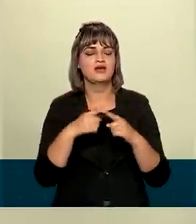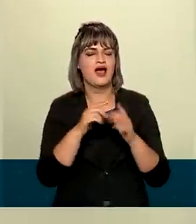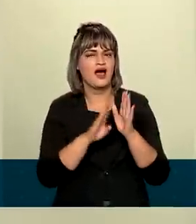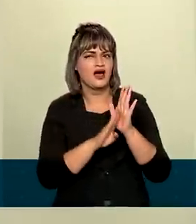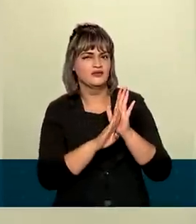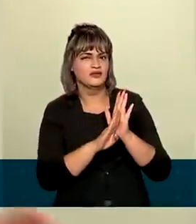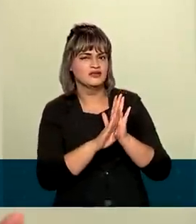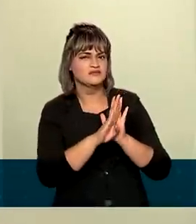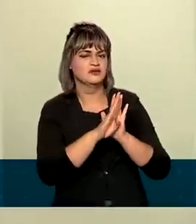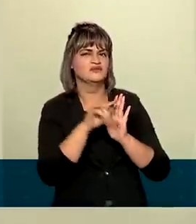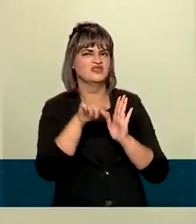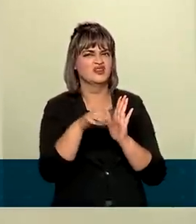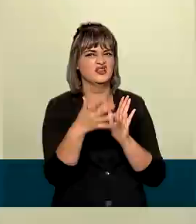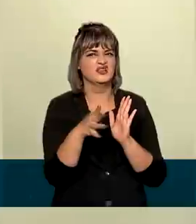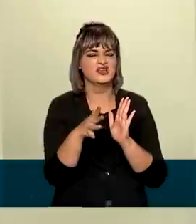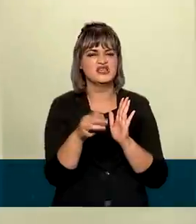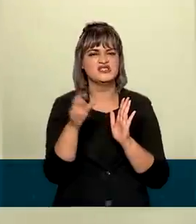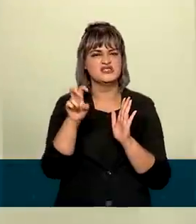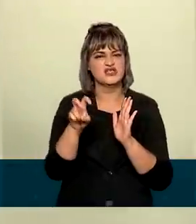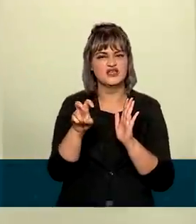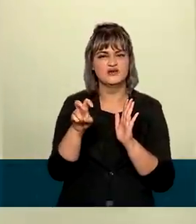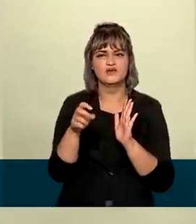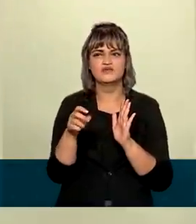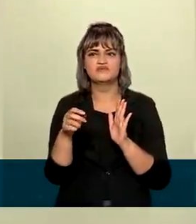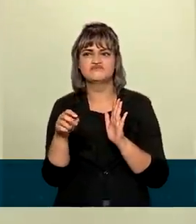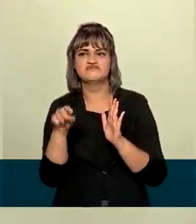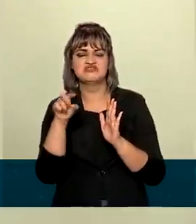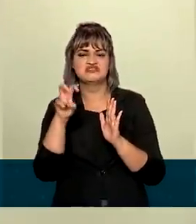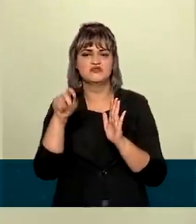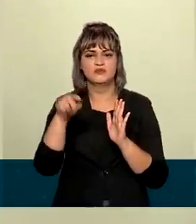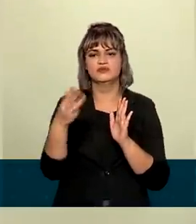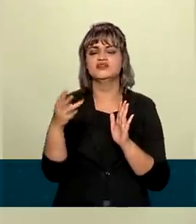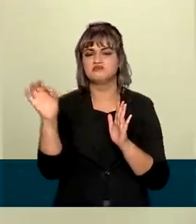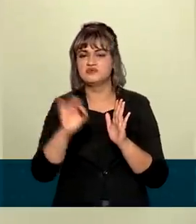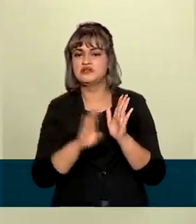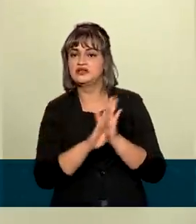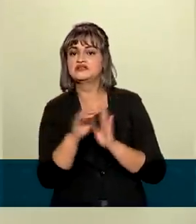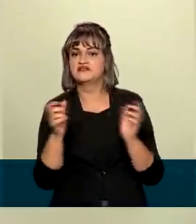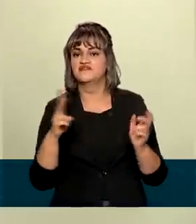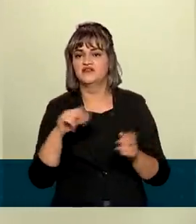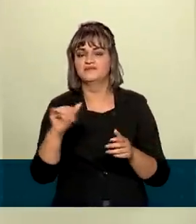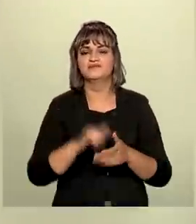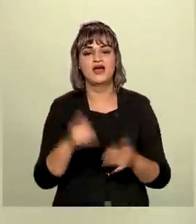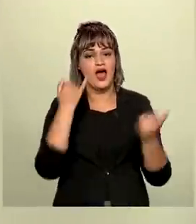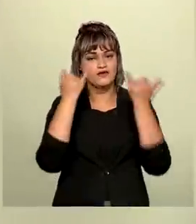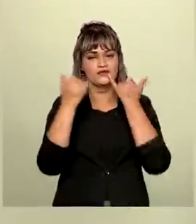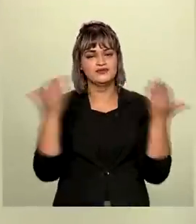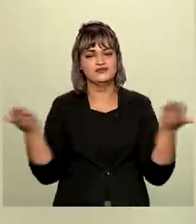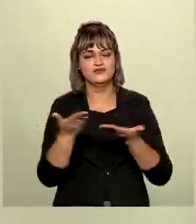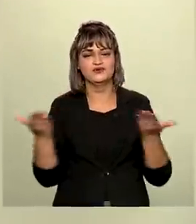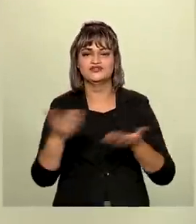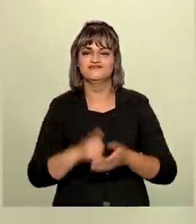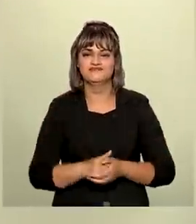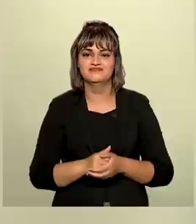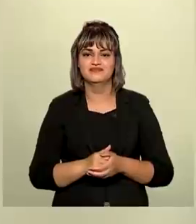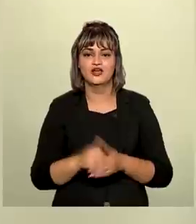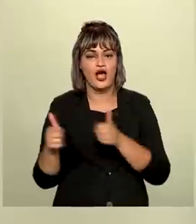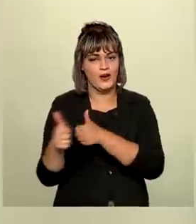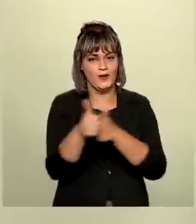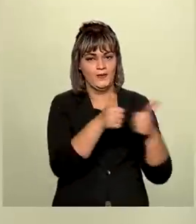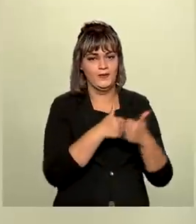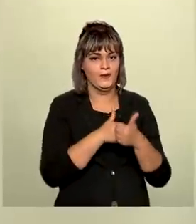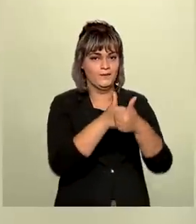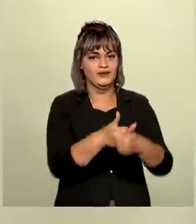crescimento para este ano de alguma coisa entre 5% e 5,3%. Essa é informação que nós tínhamos para você hoje. Continue